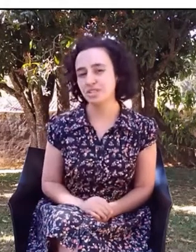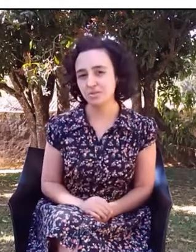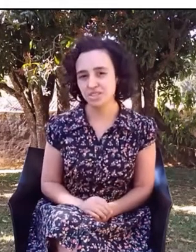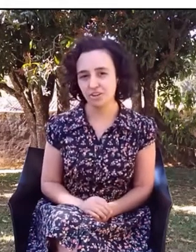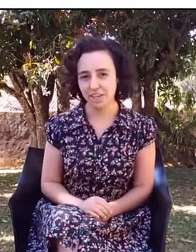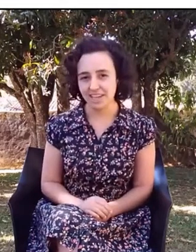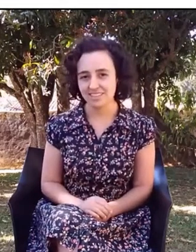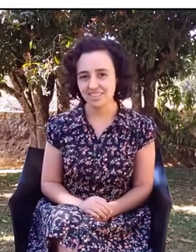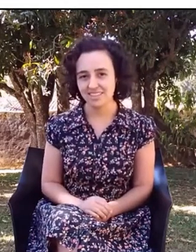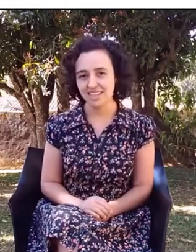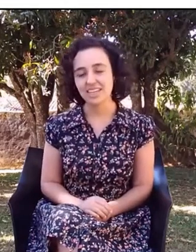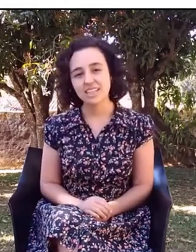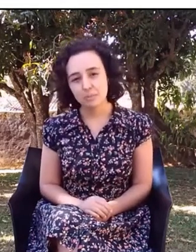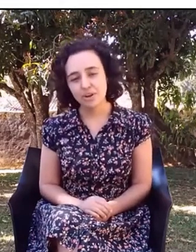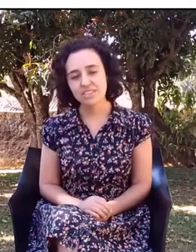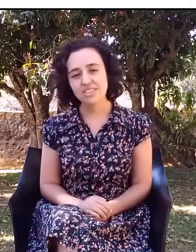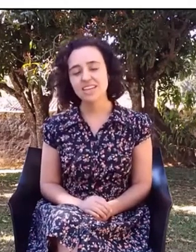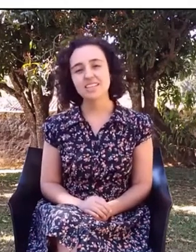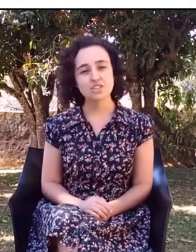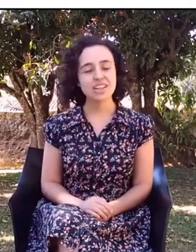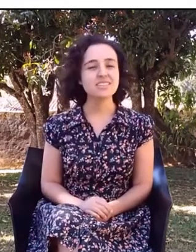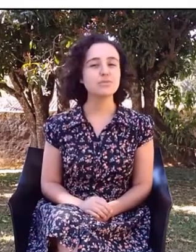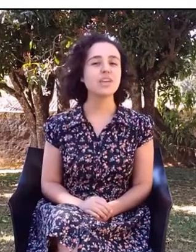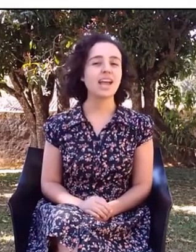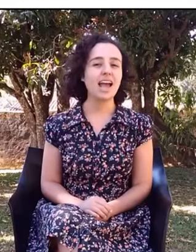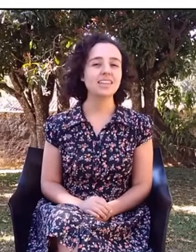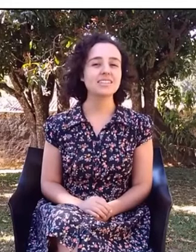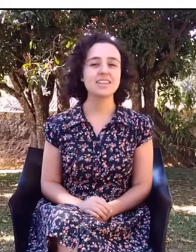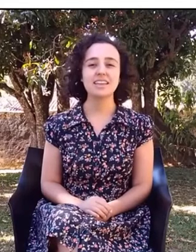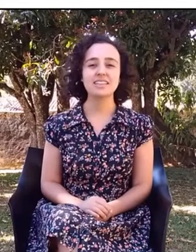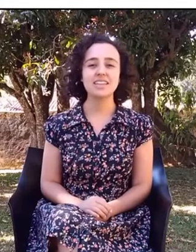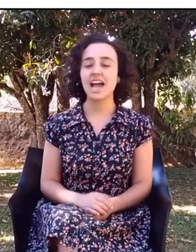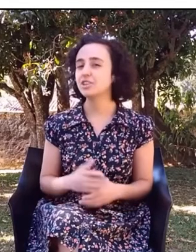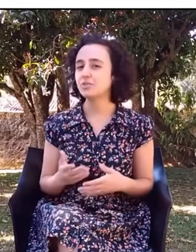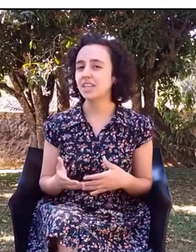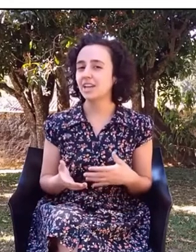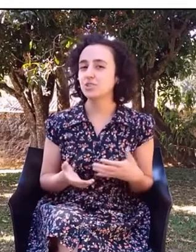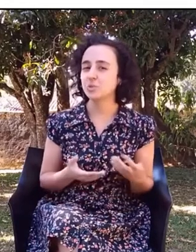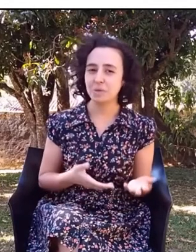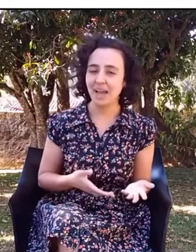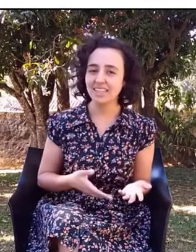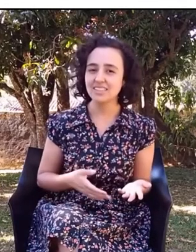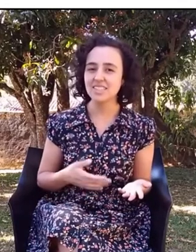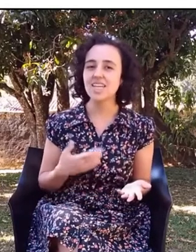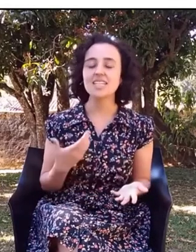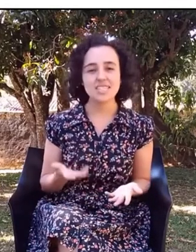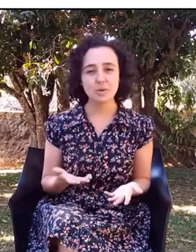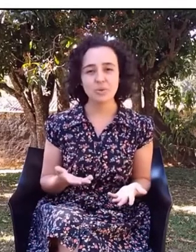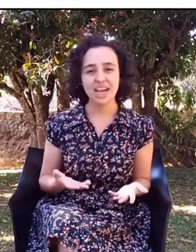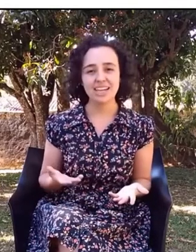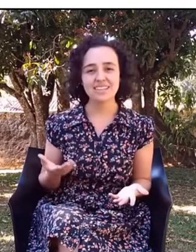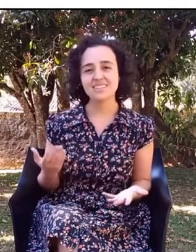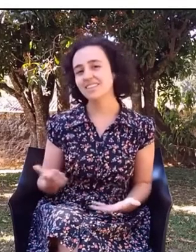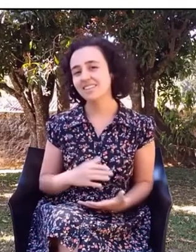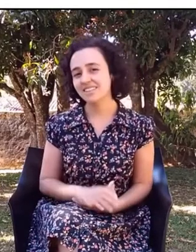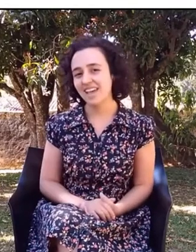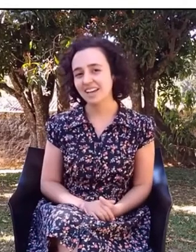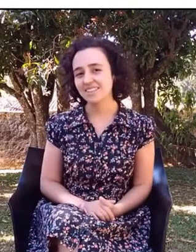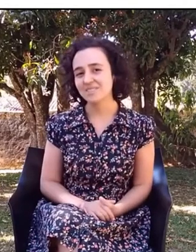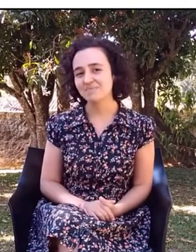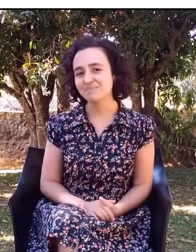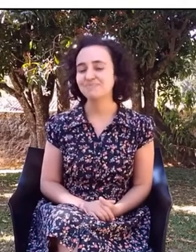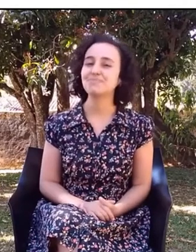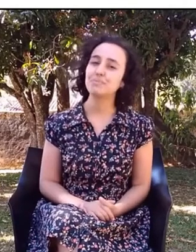profissões que você conhece. Depois, tente classificá-las entre atividades primárias, secundárias e